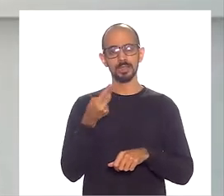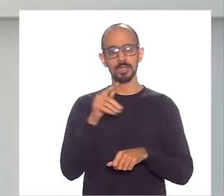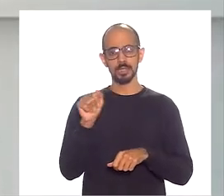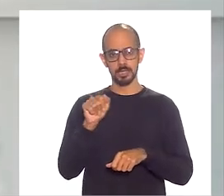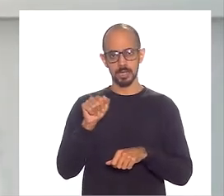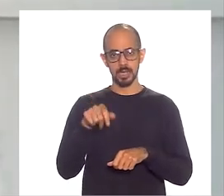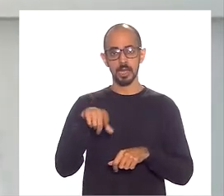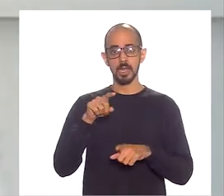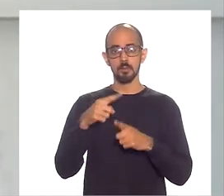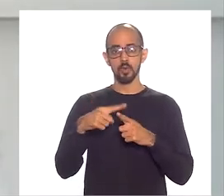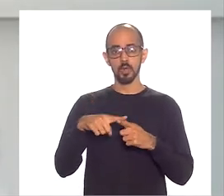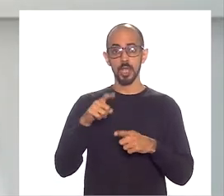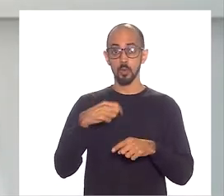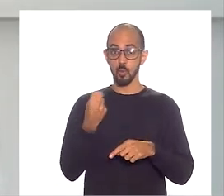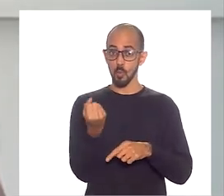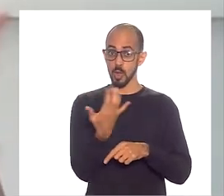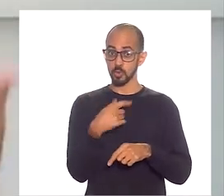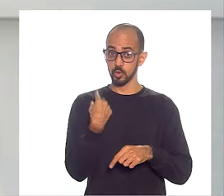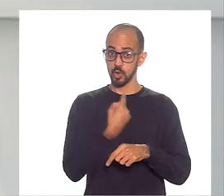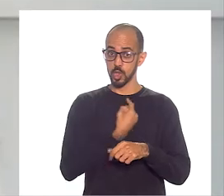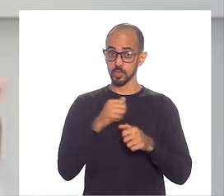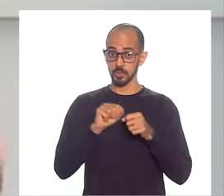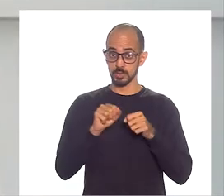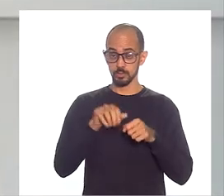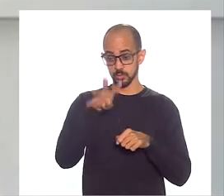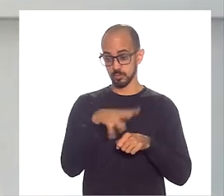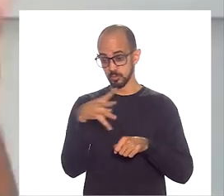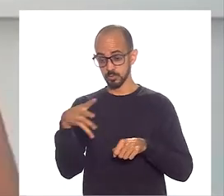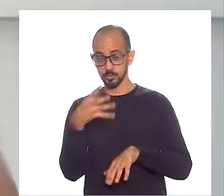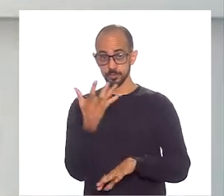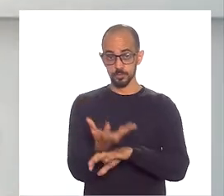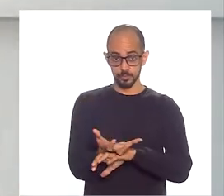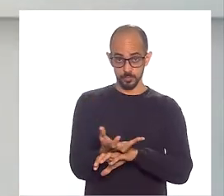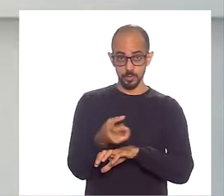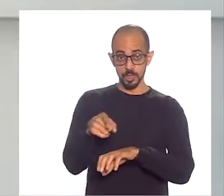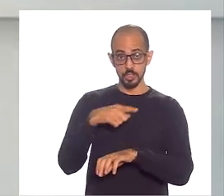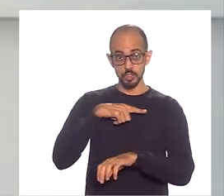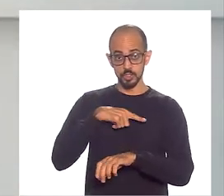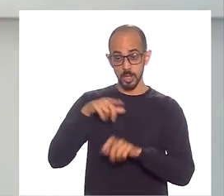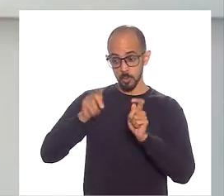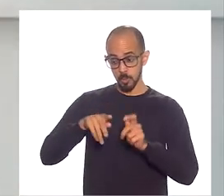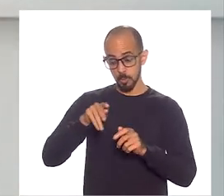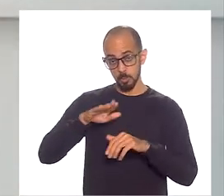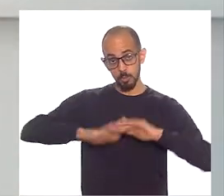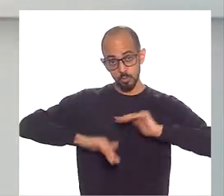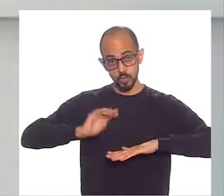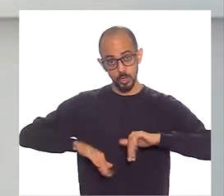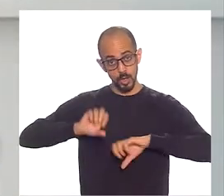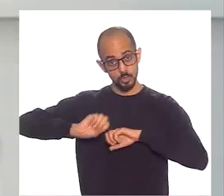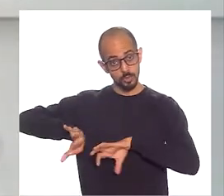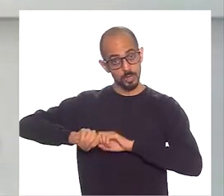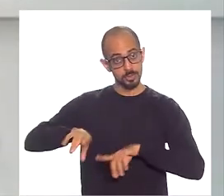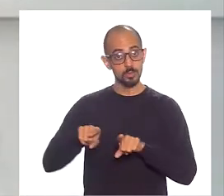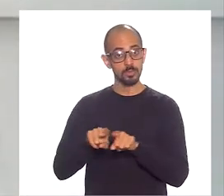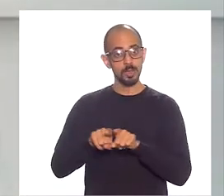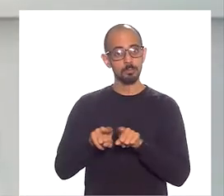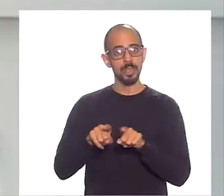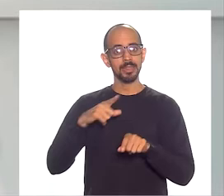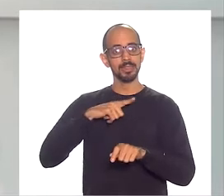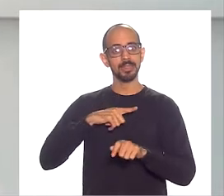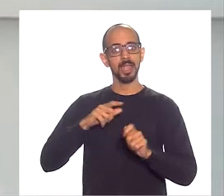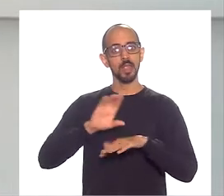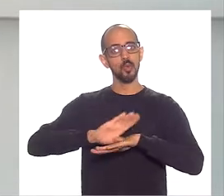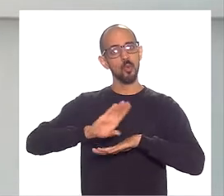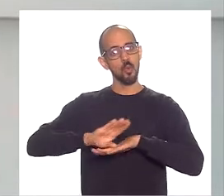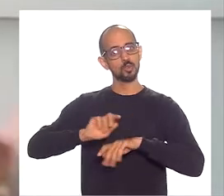fazer parte da grade curricular, a gente passou a ter o educador também capacitado por nós. Porque os nossos programas, eles